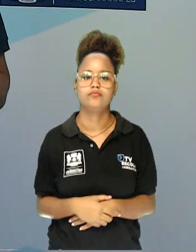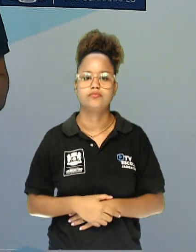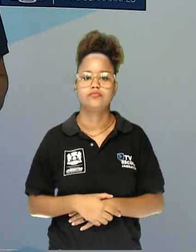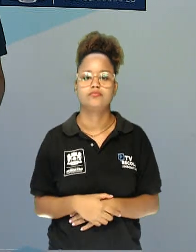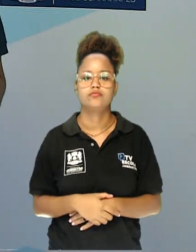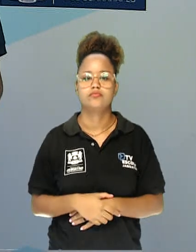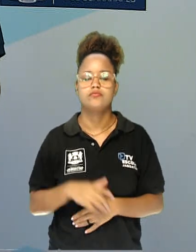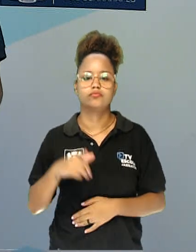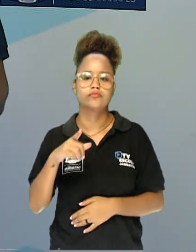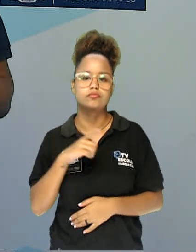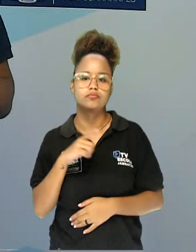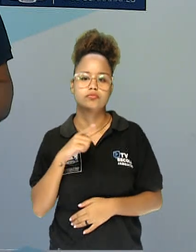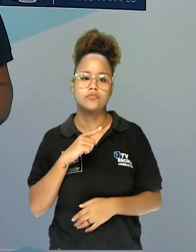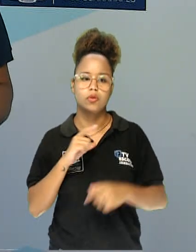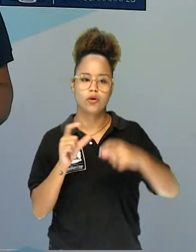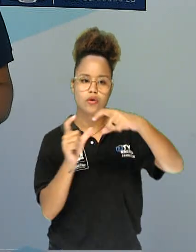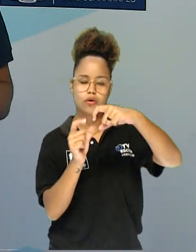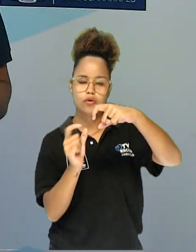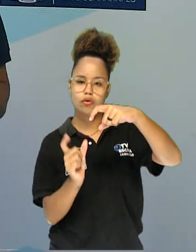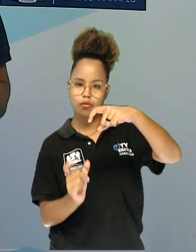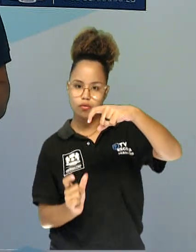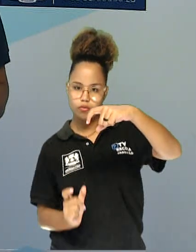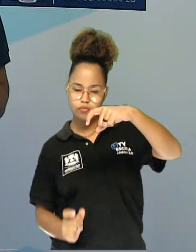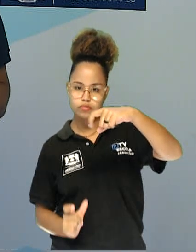presença de coluna vertebral.